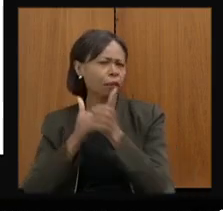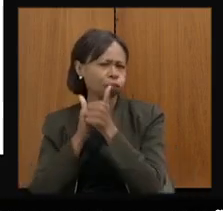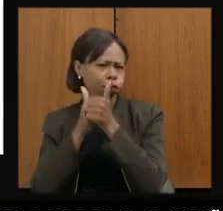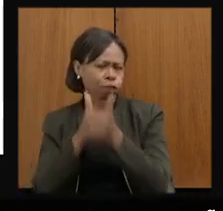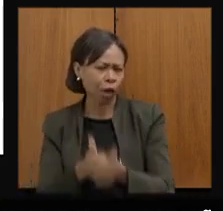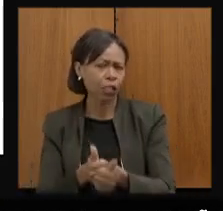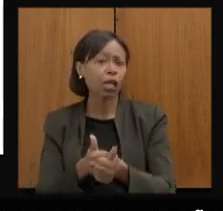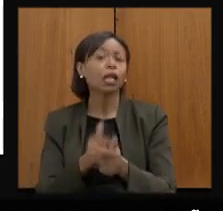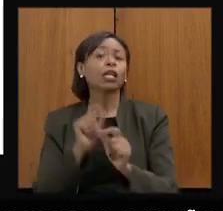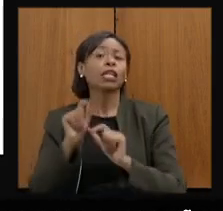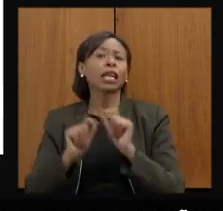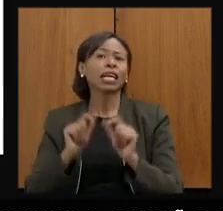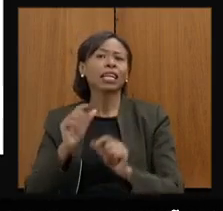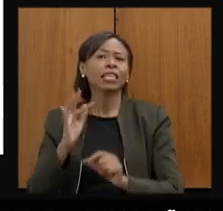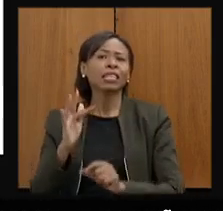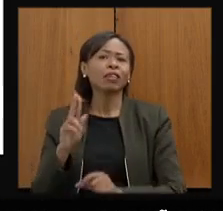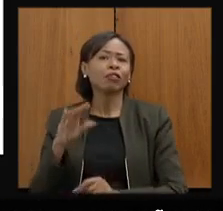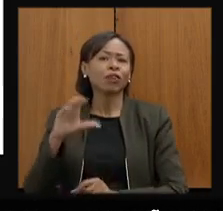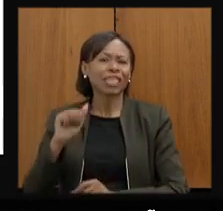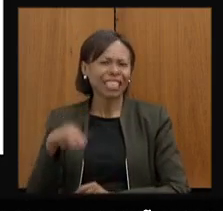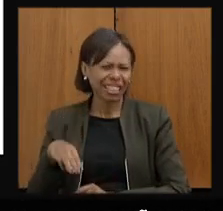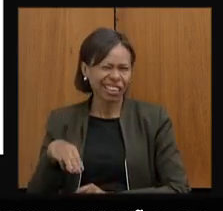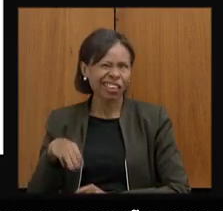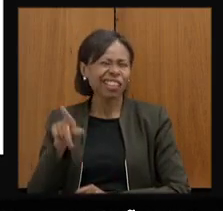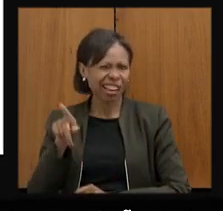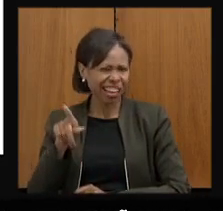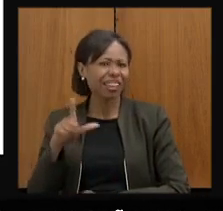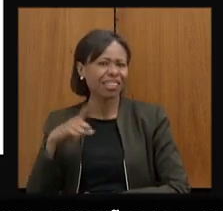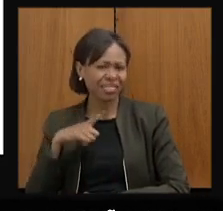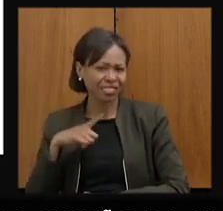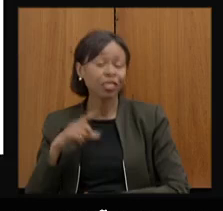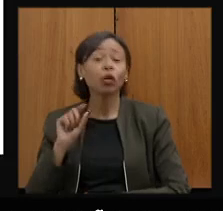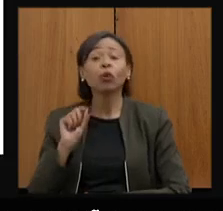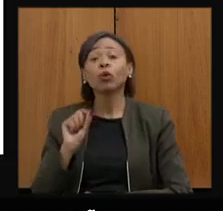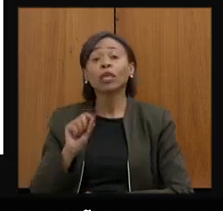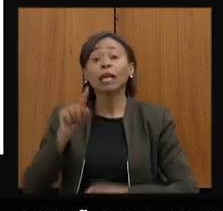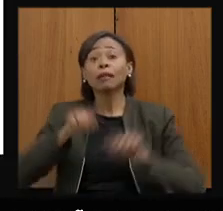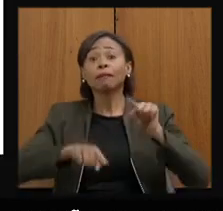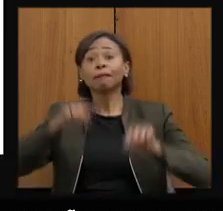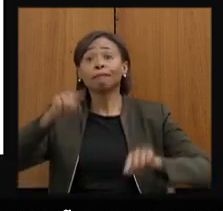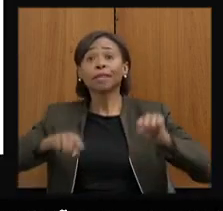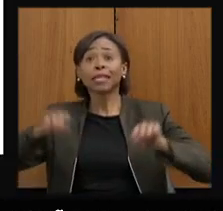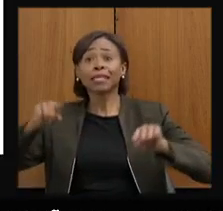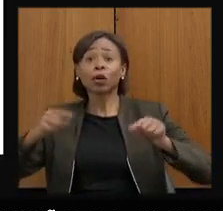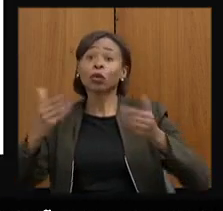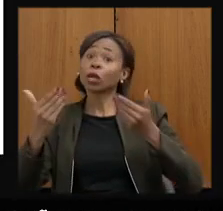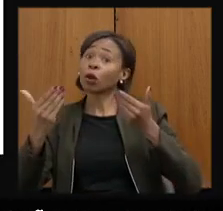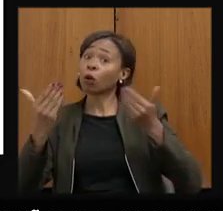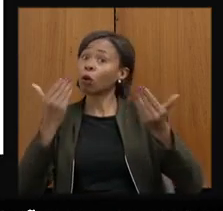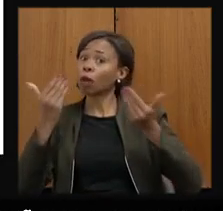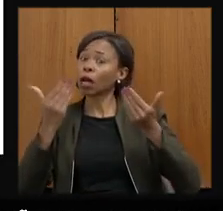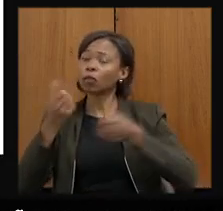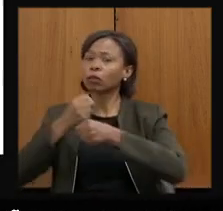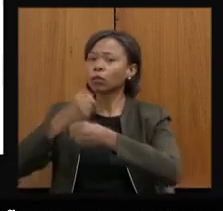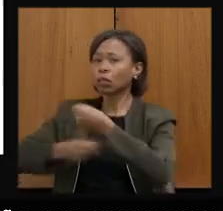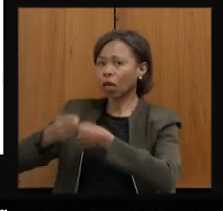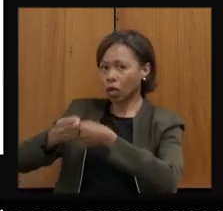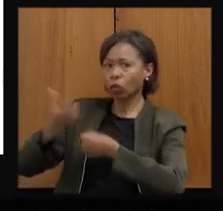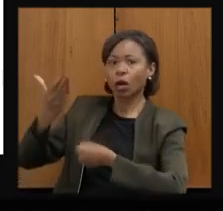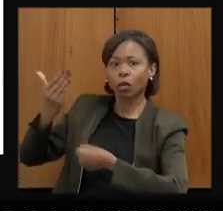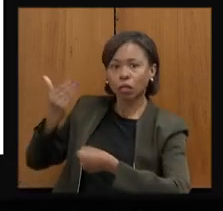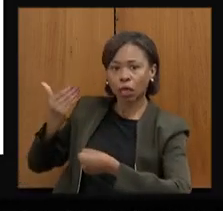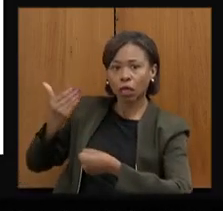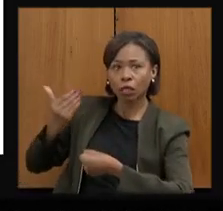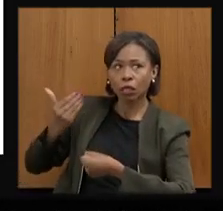especificamente na FUCAM, deputado, mas a gente vê uma variação muito expressiva, se comparada aos anos anteriores, já a